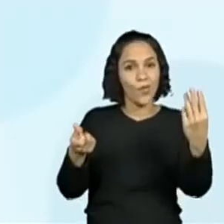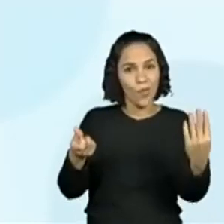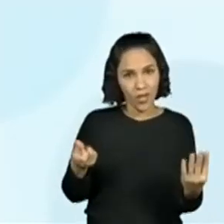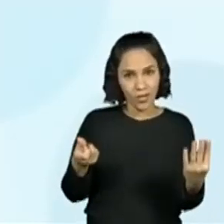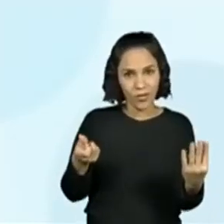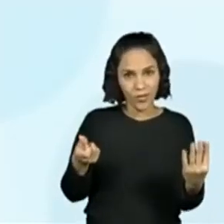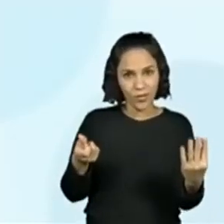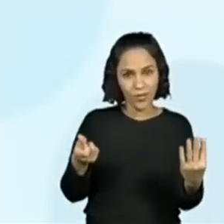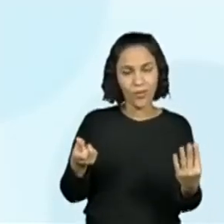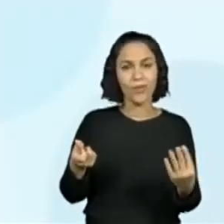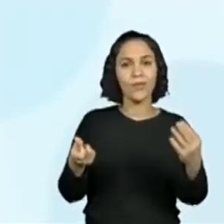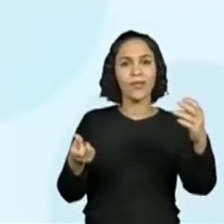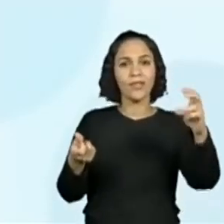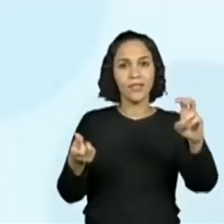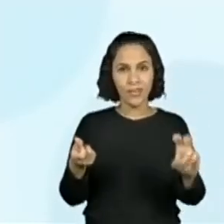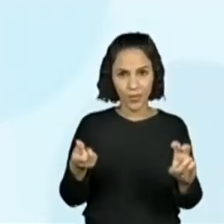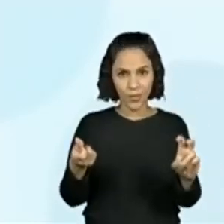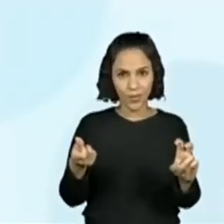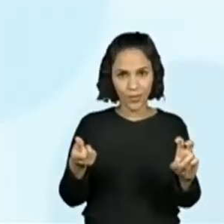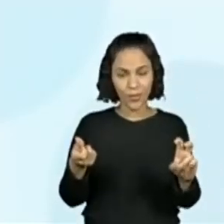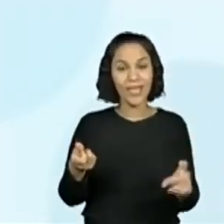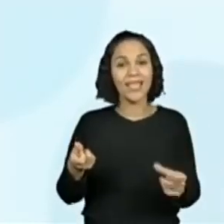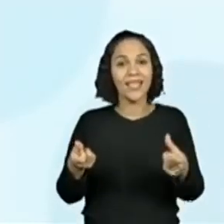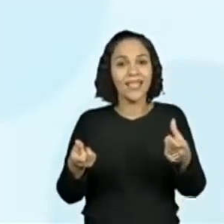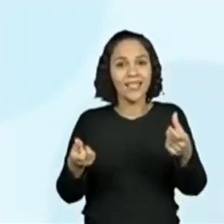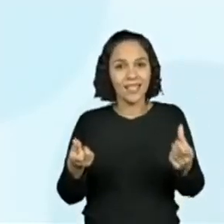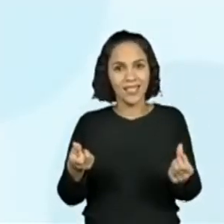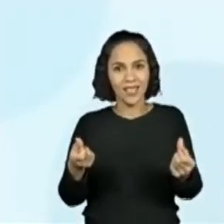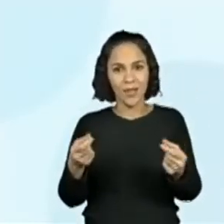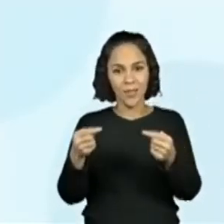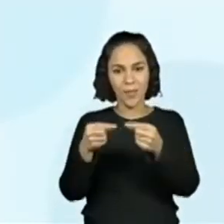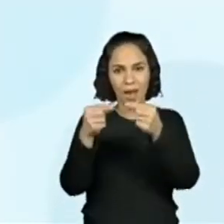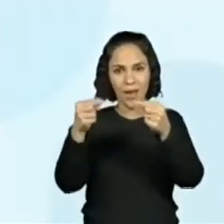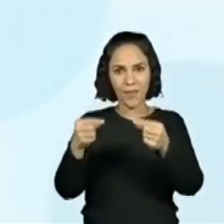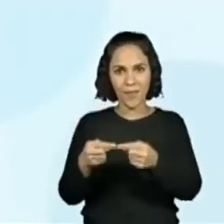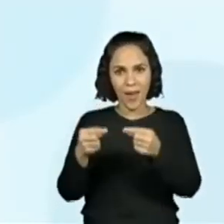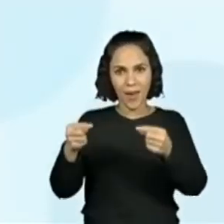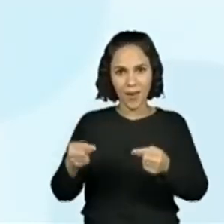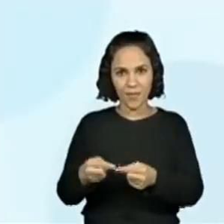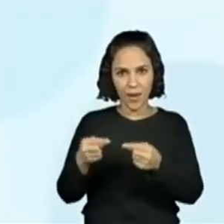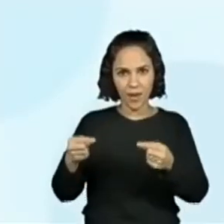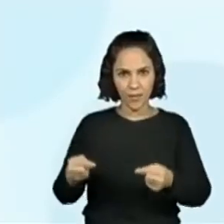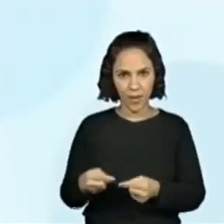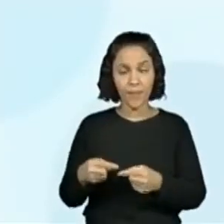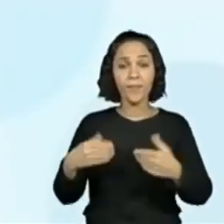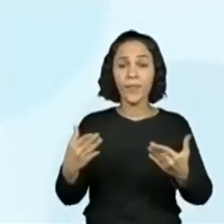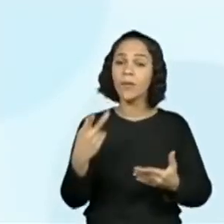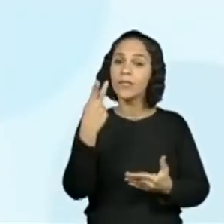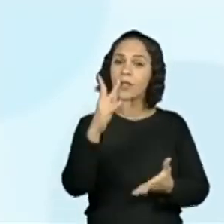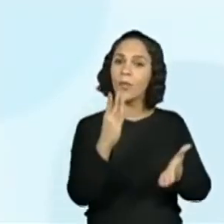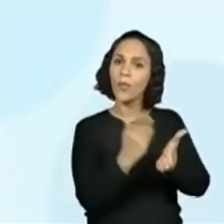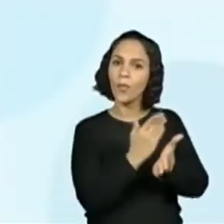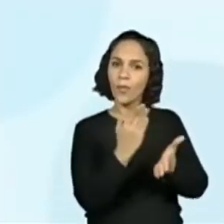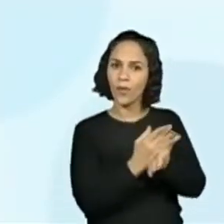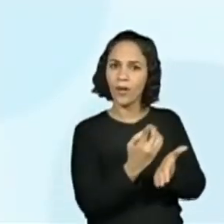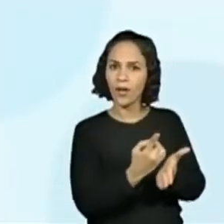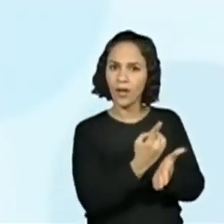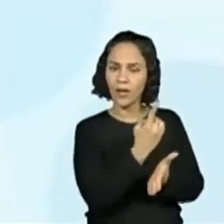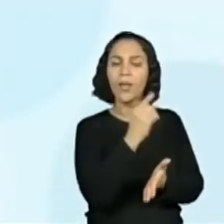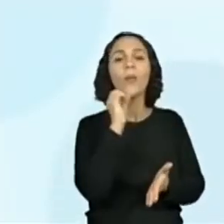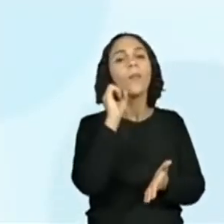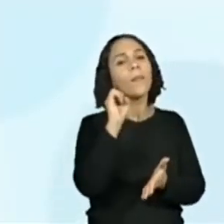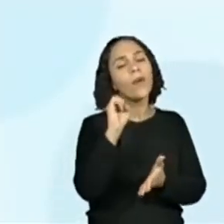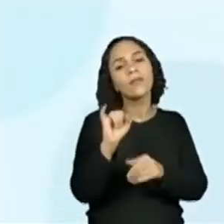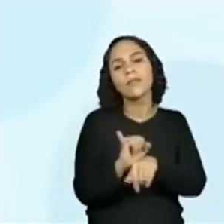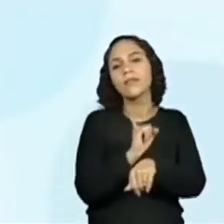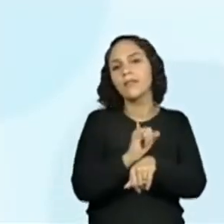e cinco e seis e seis. Certo? Então, lá, na hora do caderno, na hora que ele estiver fazendo, ele pode escolher a